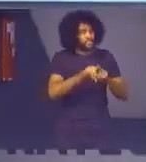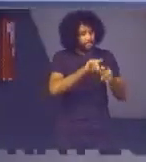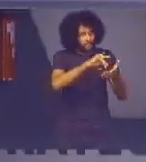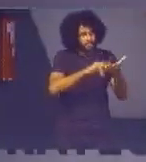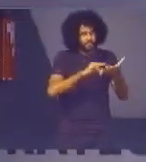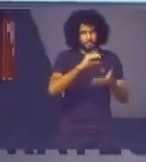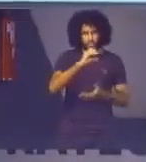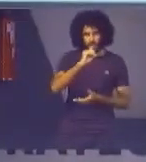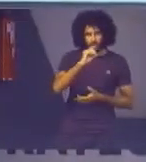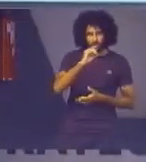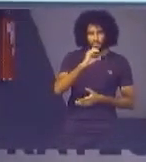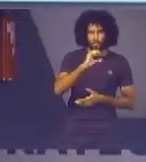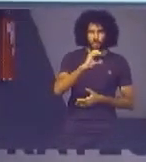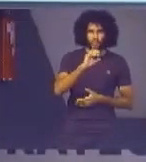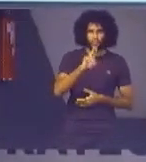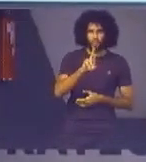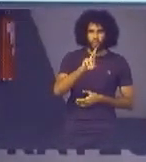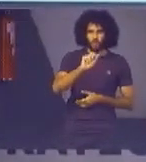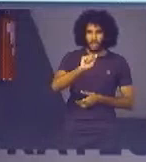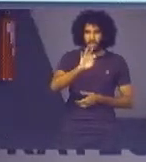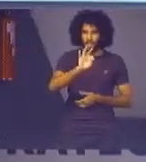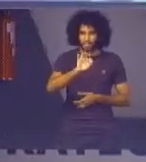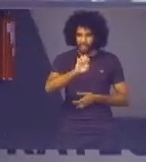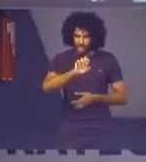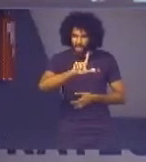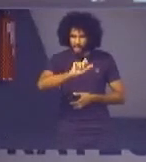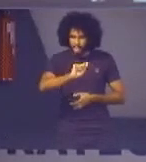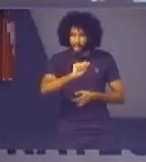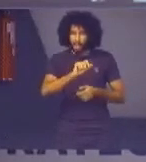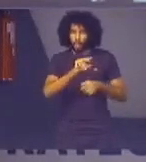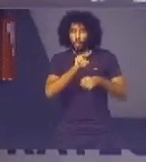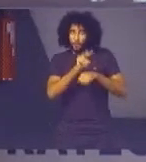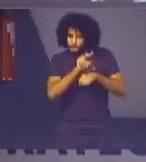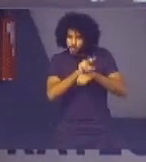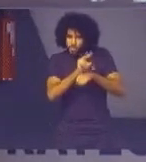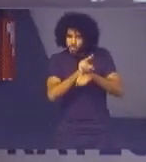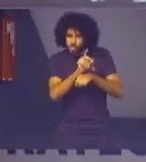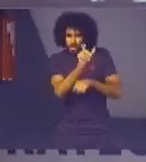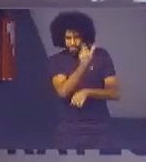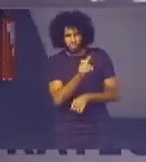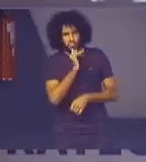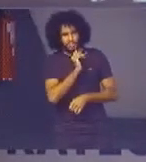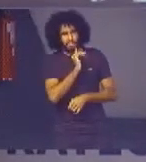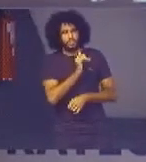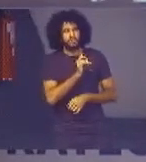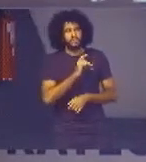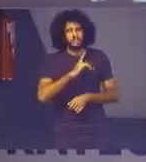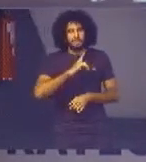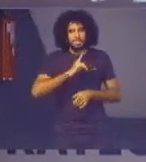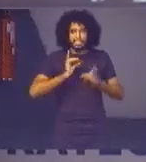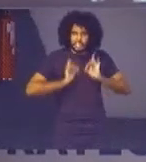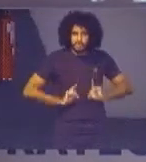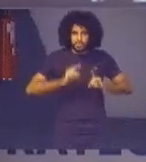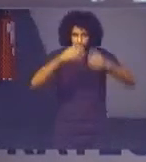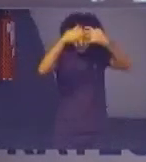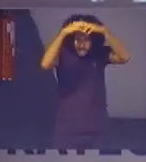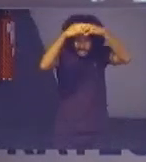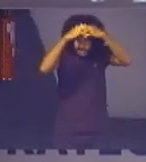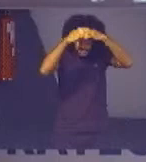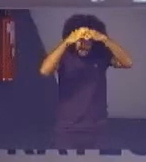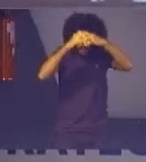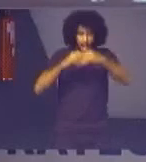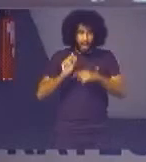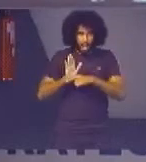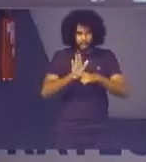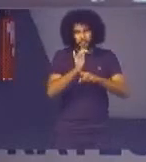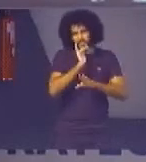porque são os deficientes mentais nós atendemos todas as apais do Paraná porque falar